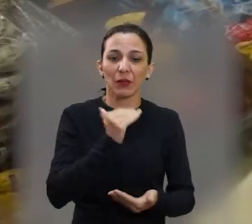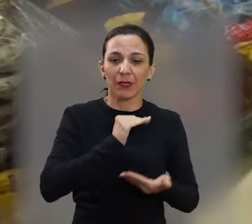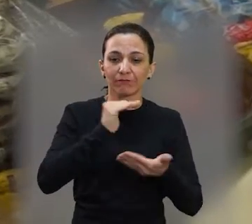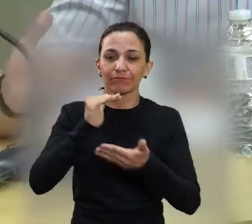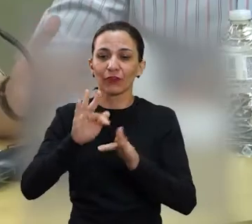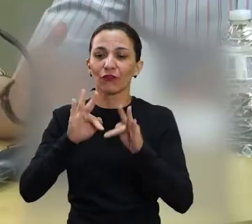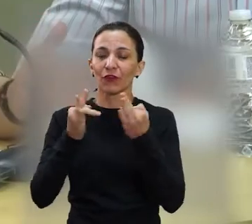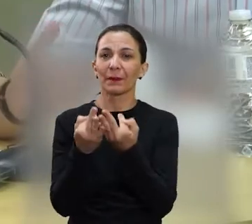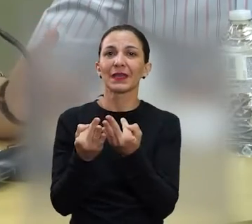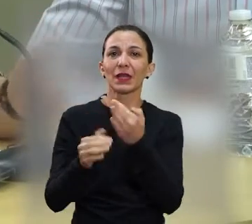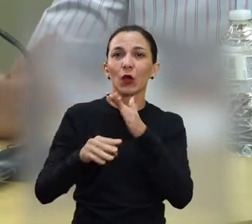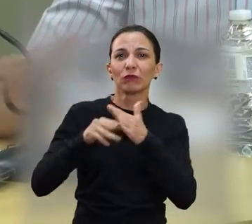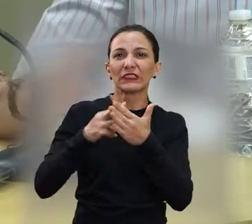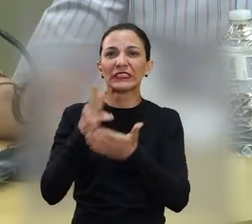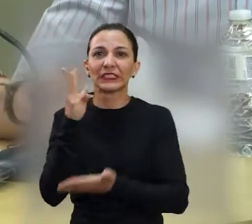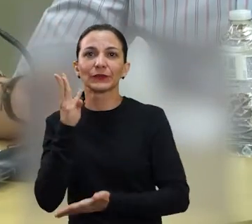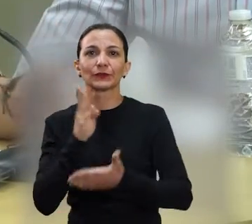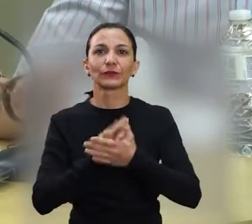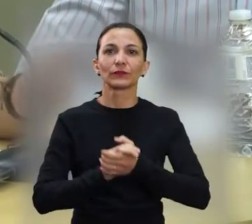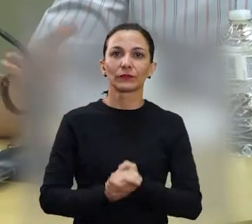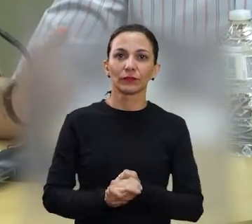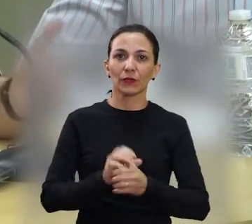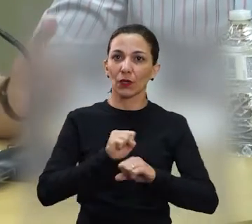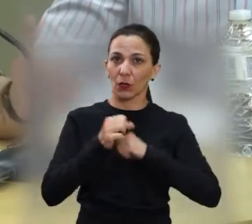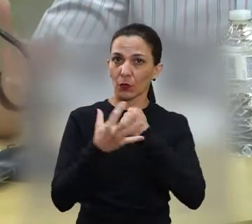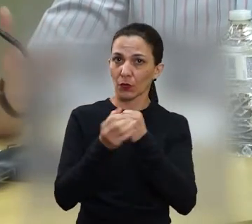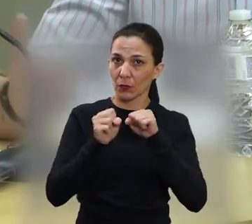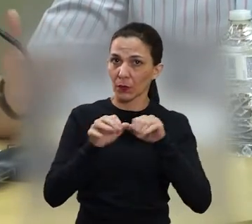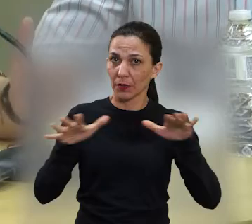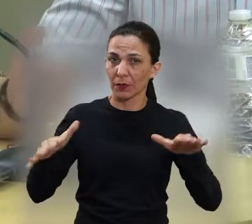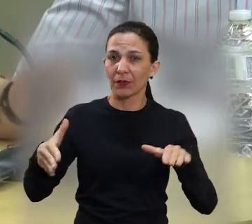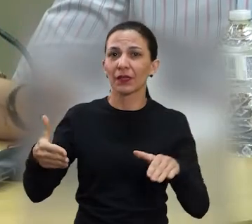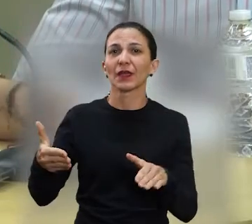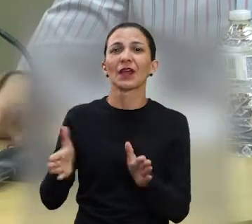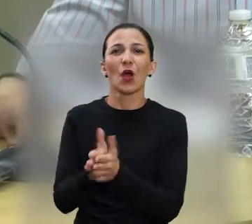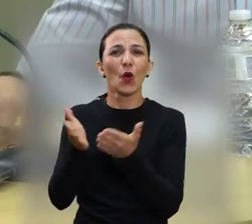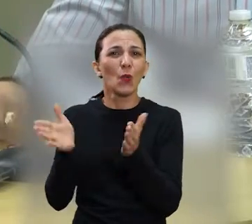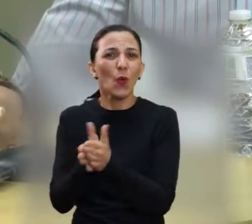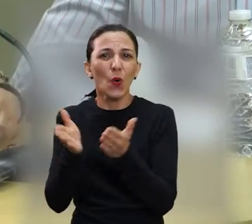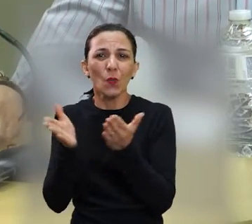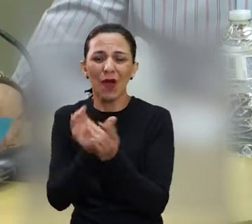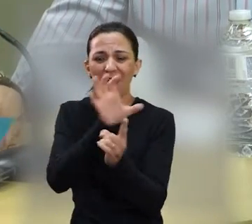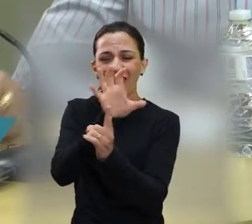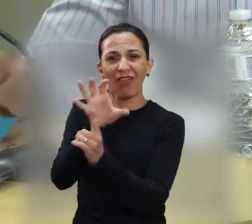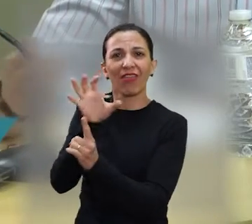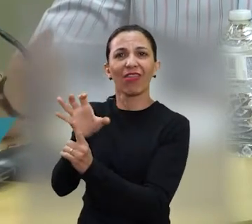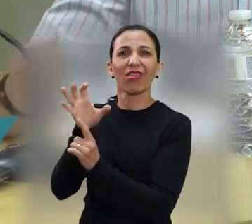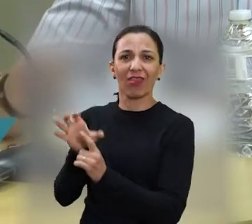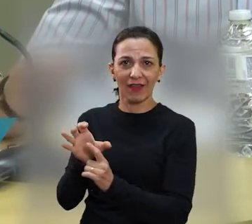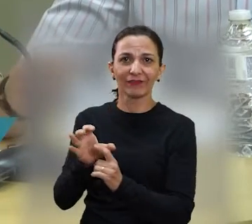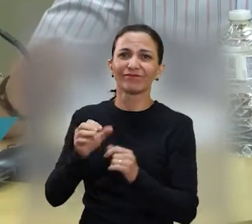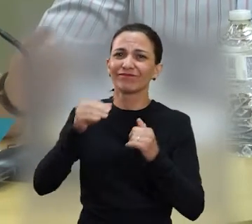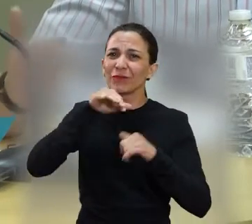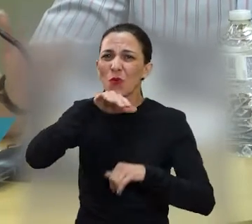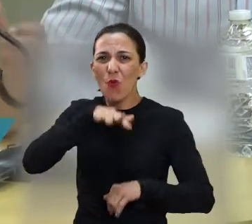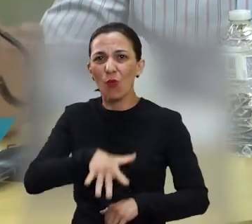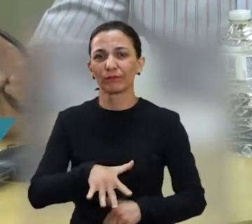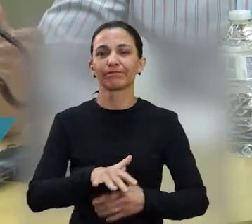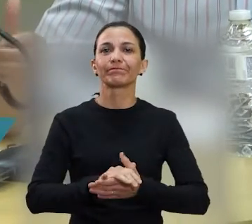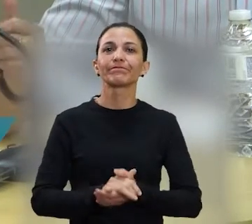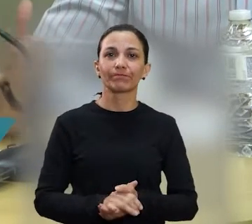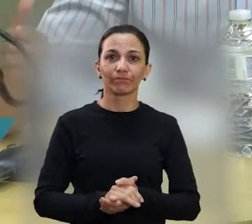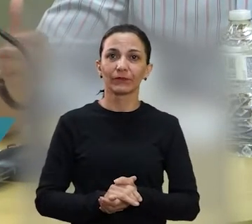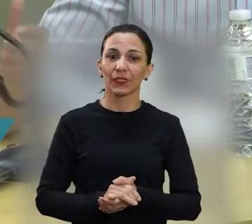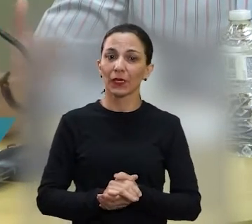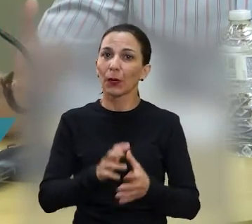cestas. Durante a pandemia, a miséria bateu mais forte na população. E nós